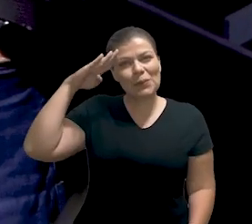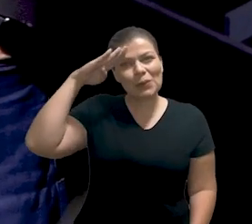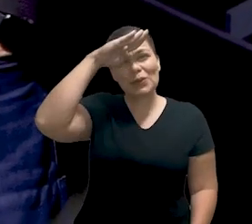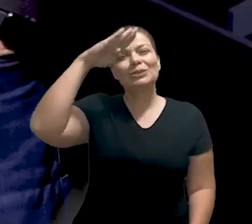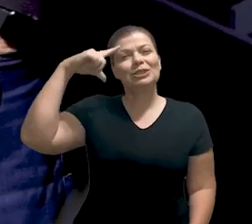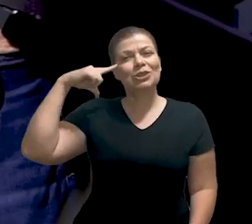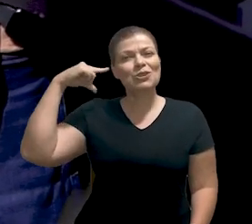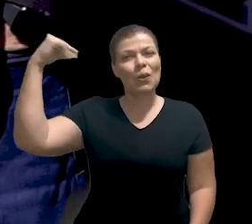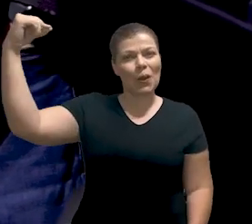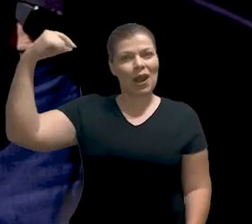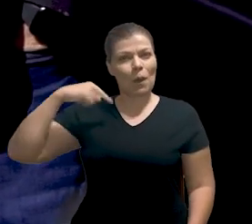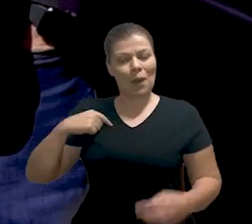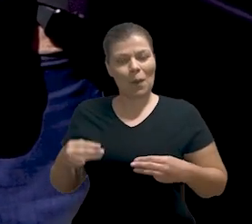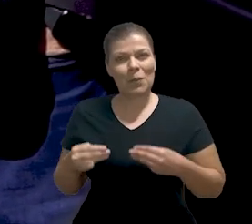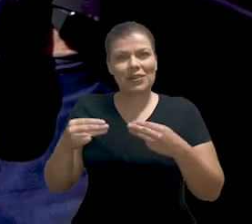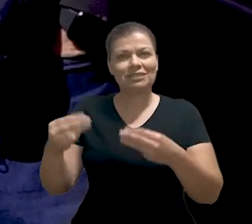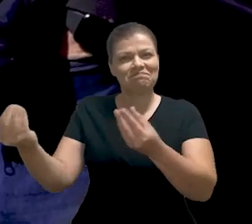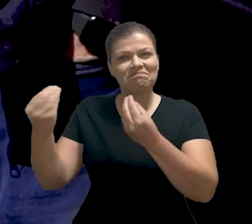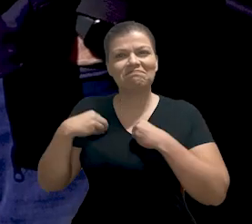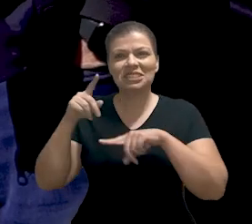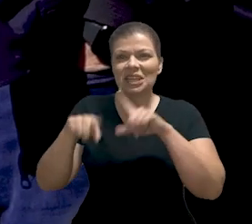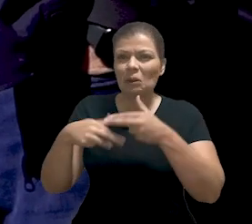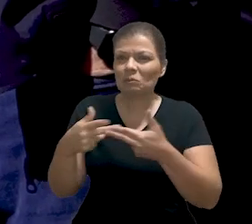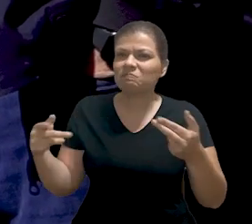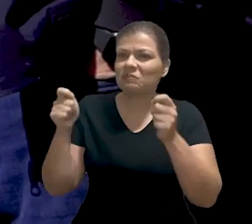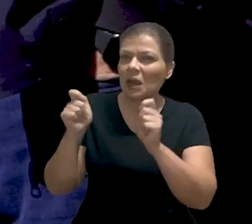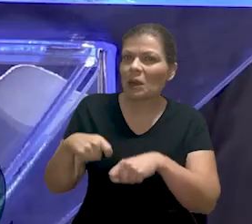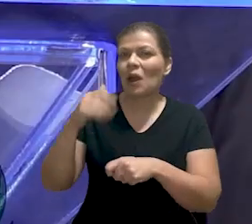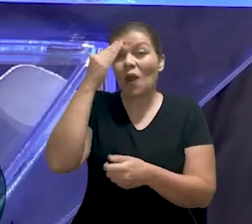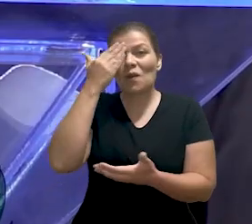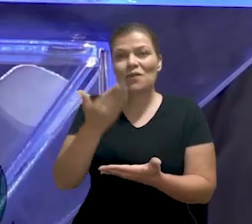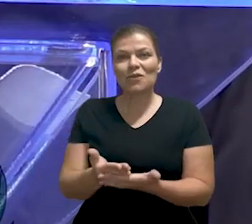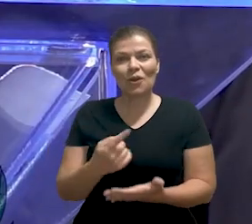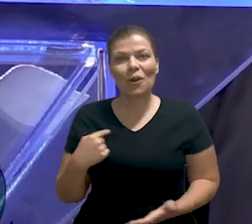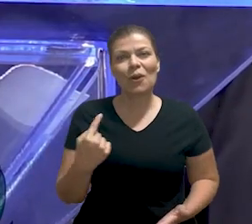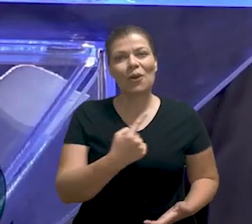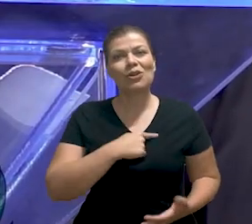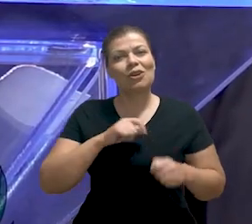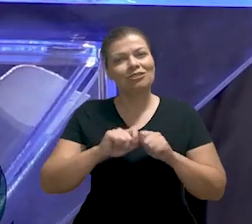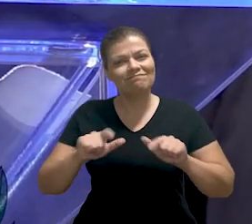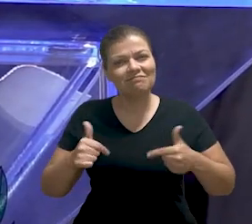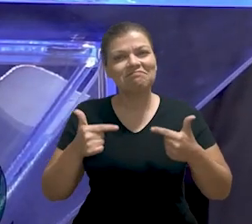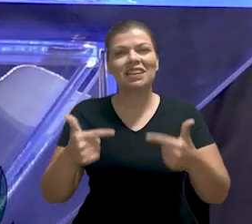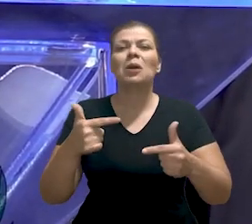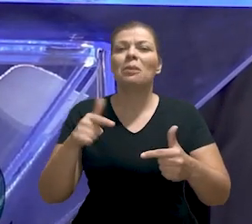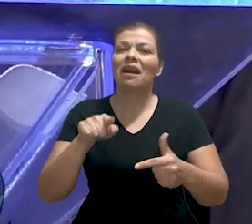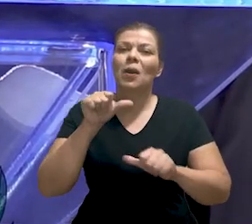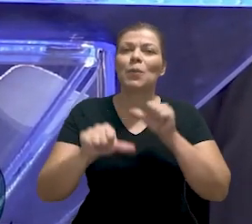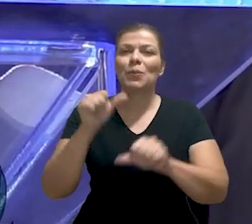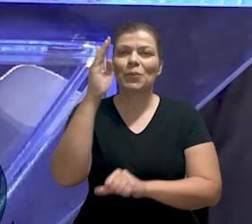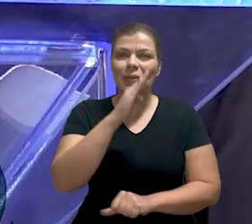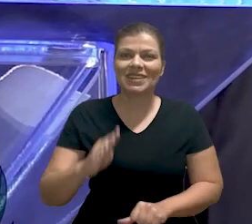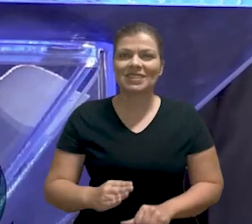Bolsonaro, que nos deu régua, compasso e confiança, e que nos permitiu desenvolver um trabalho